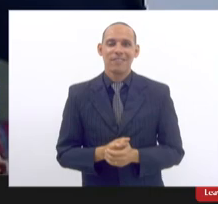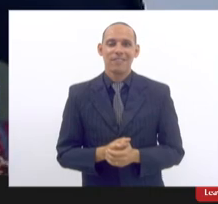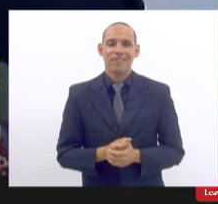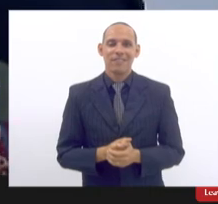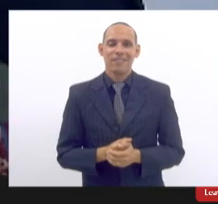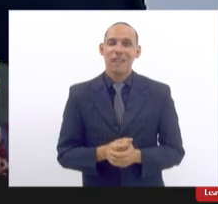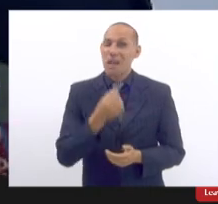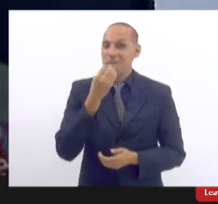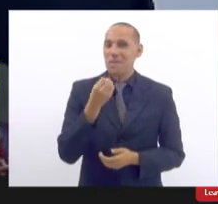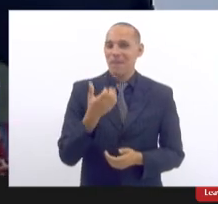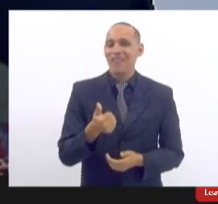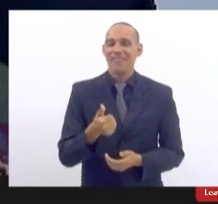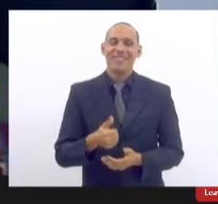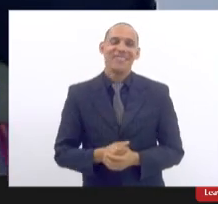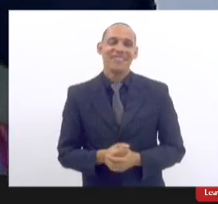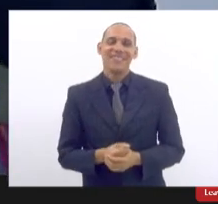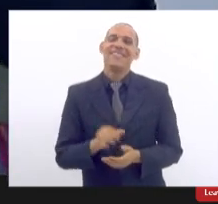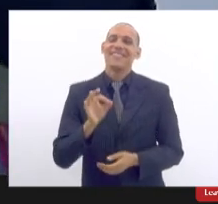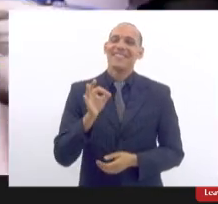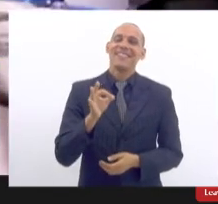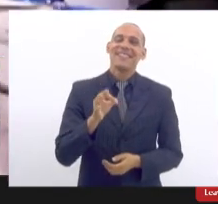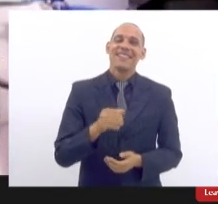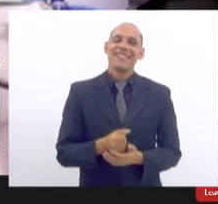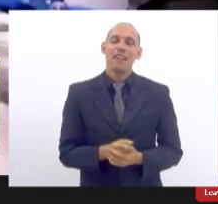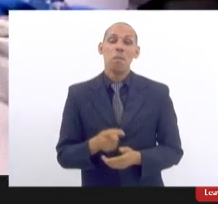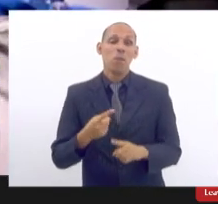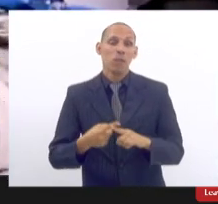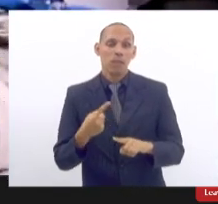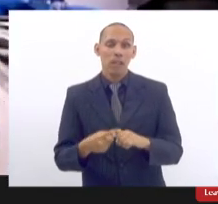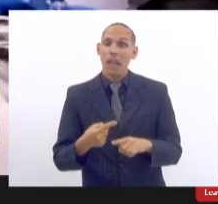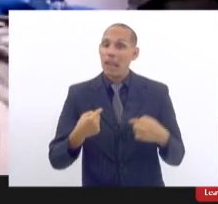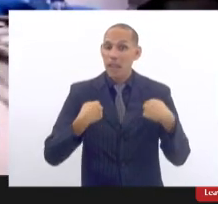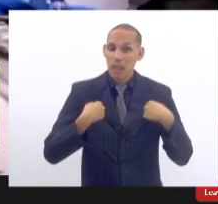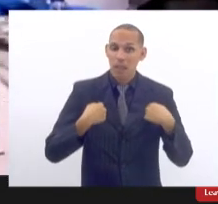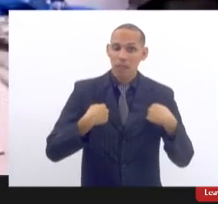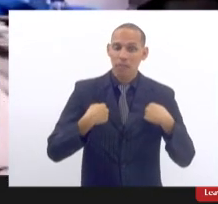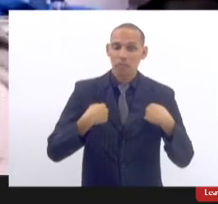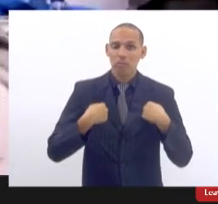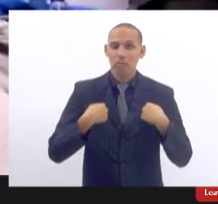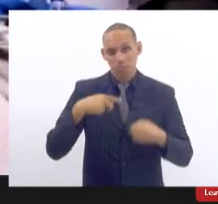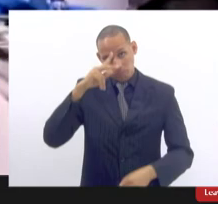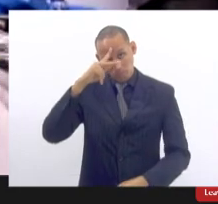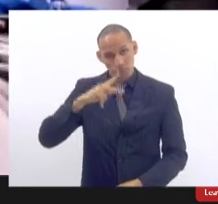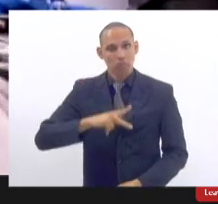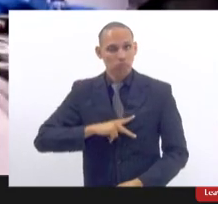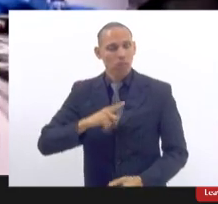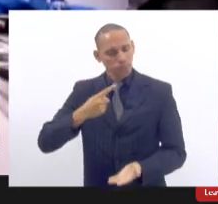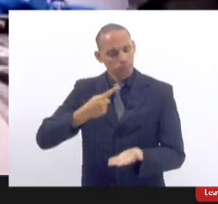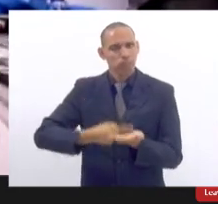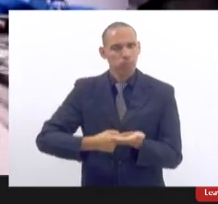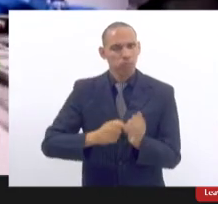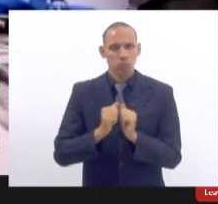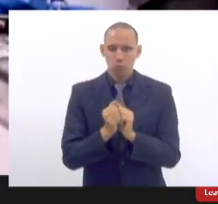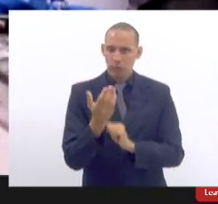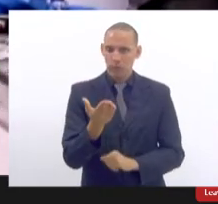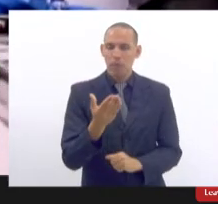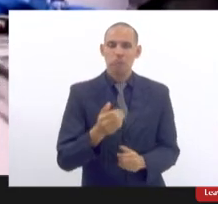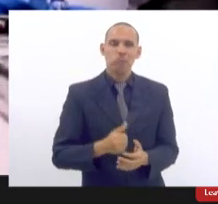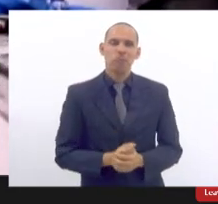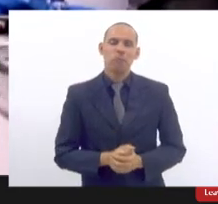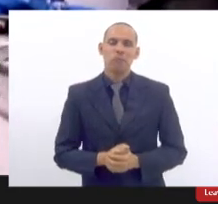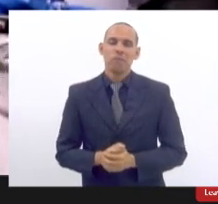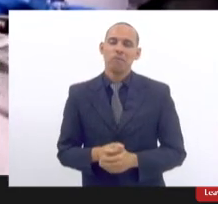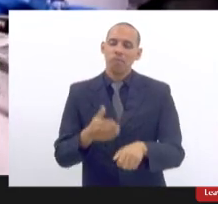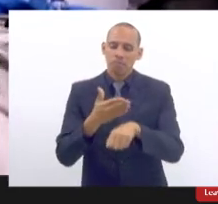duas falas isso isso é uma coisa que eu eu pessoalmente posso me comprometer com o senhor nessa